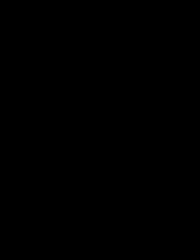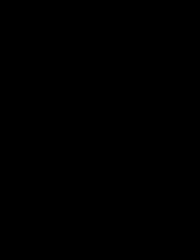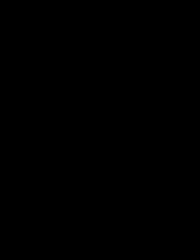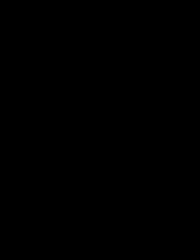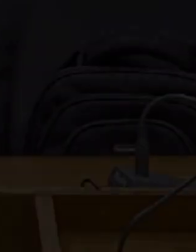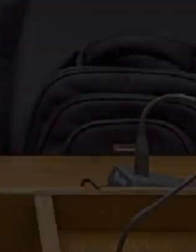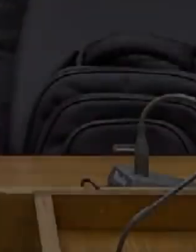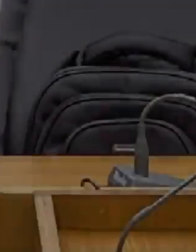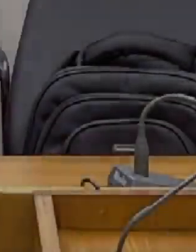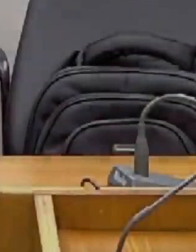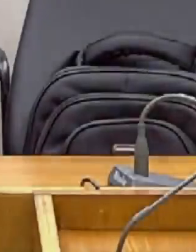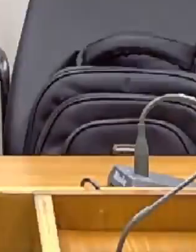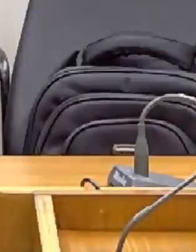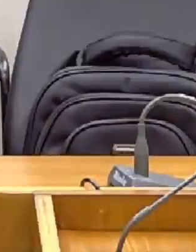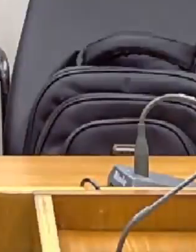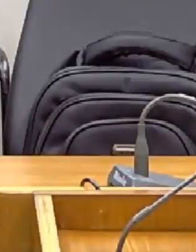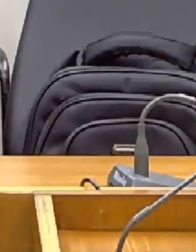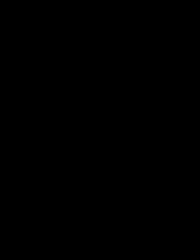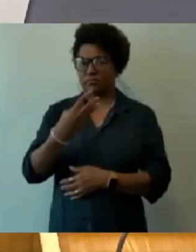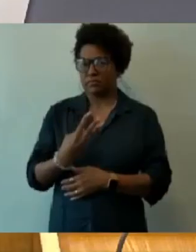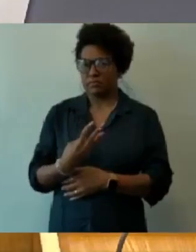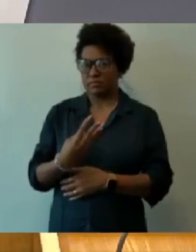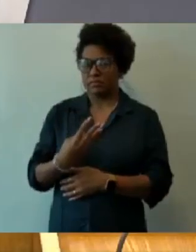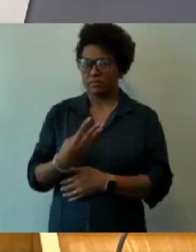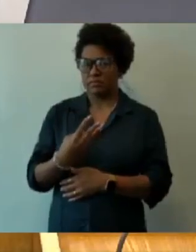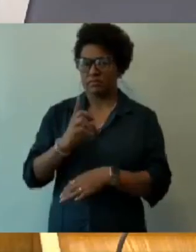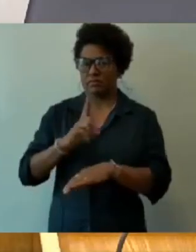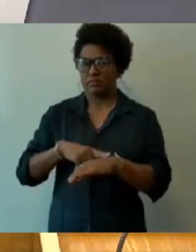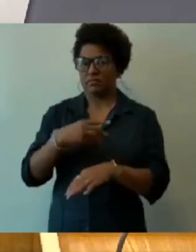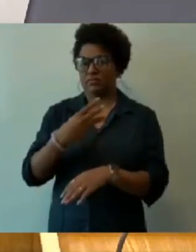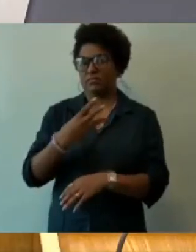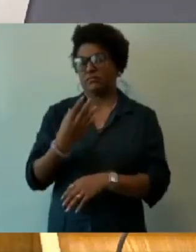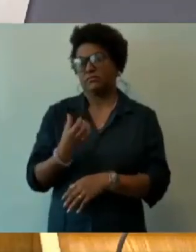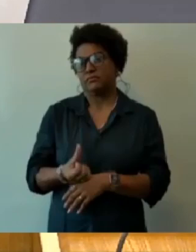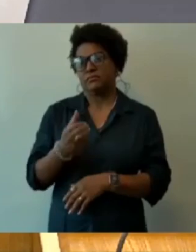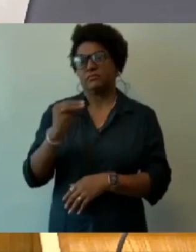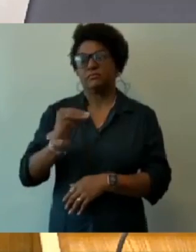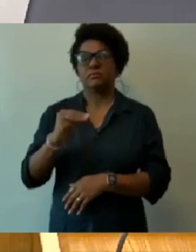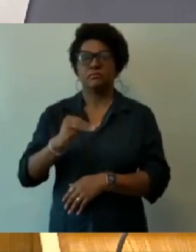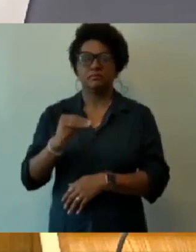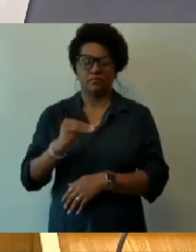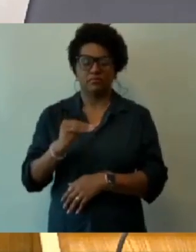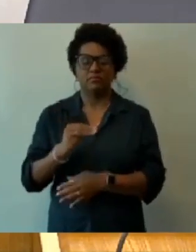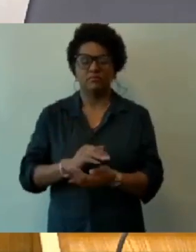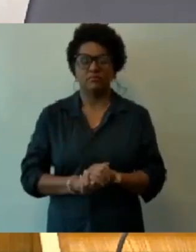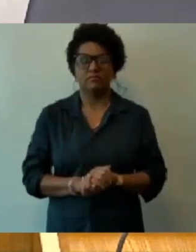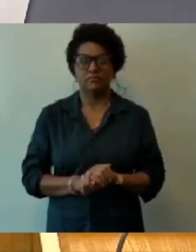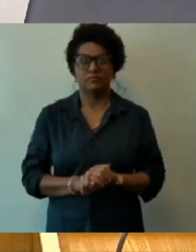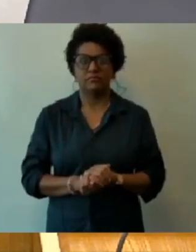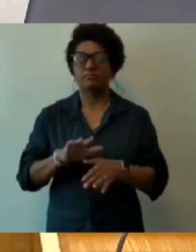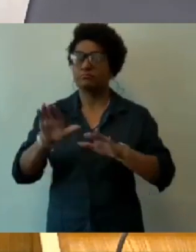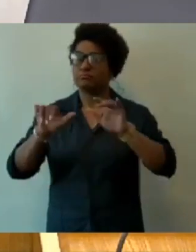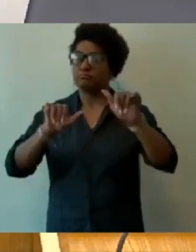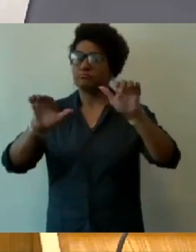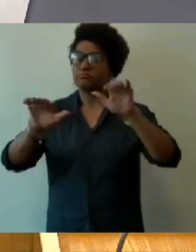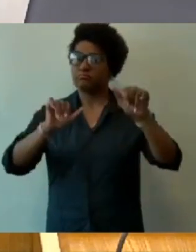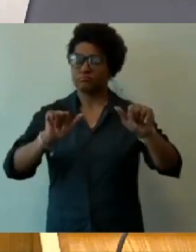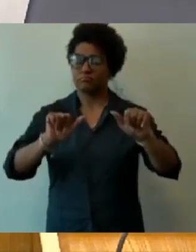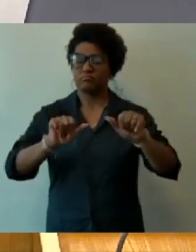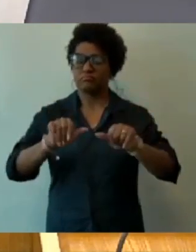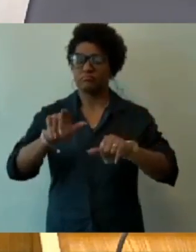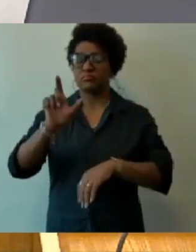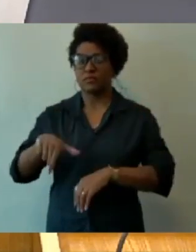10 horas com 36 minutos, nós vamos fazer a chamada dos membros efetivos